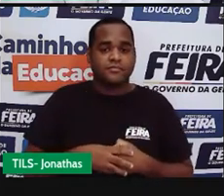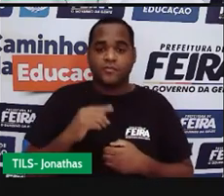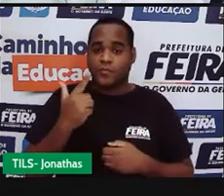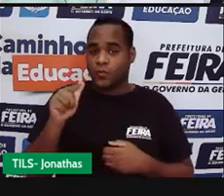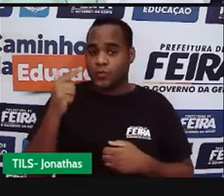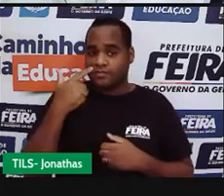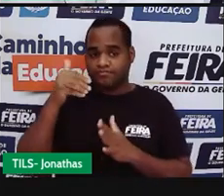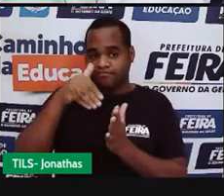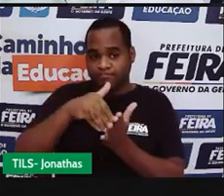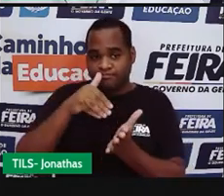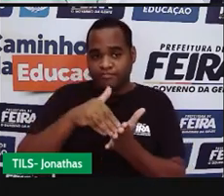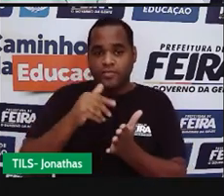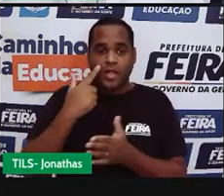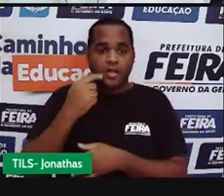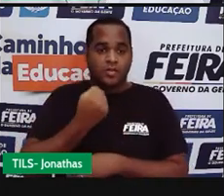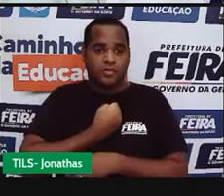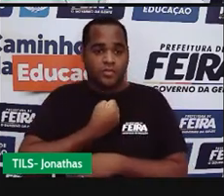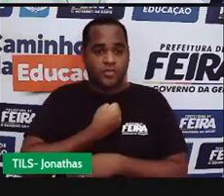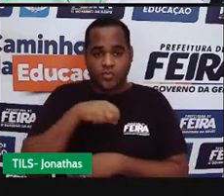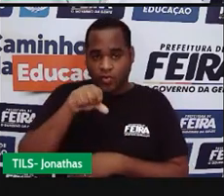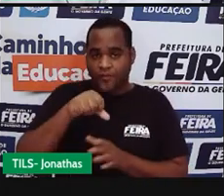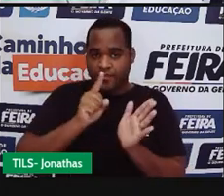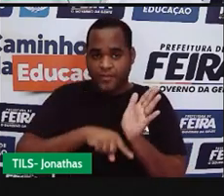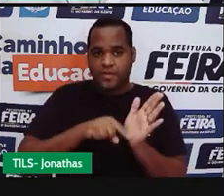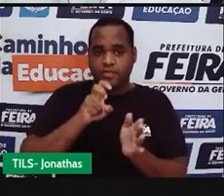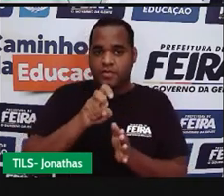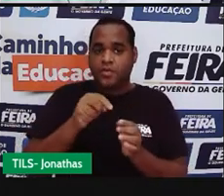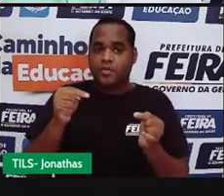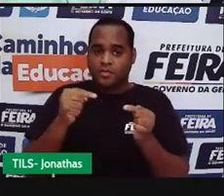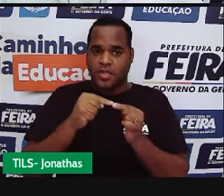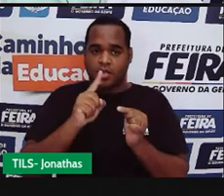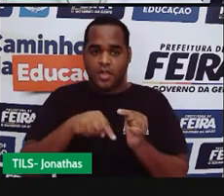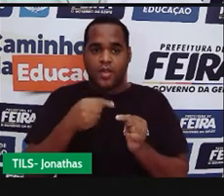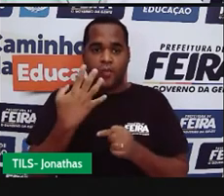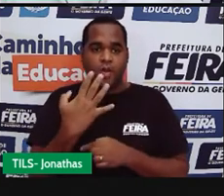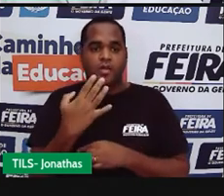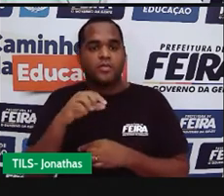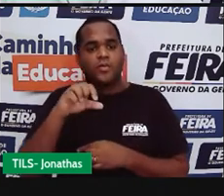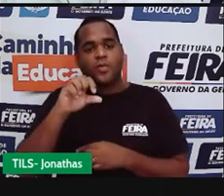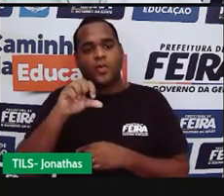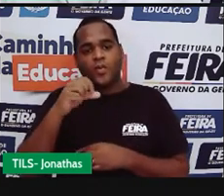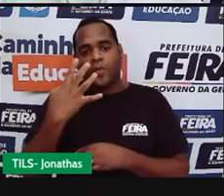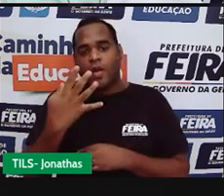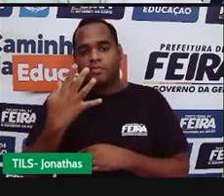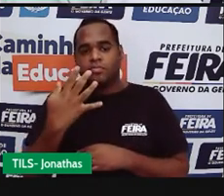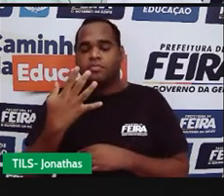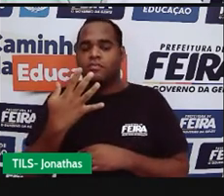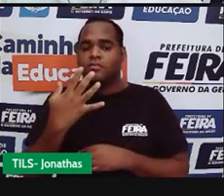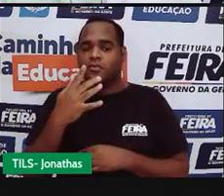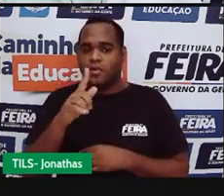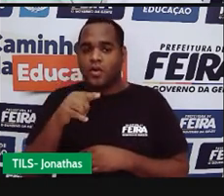o último, nove menos cinco dá quatro. Quatro tem que ser